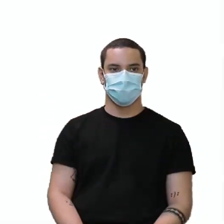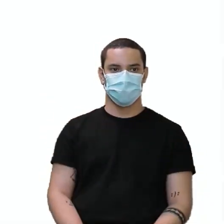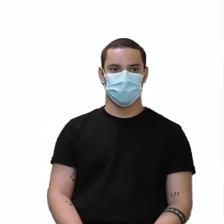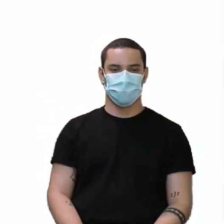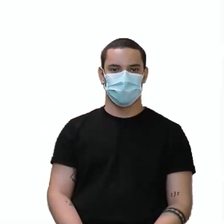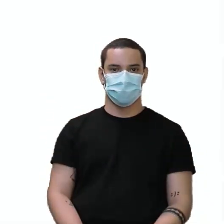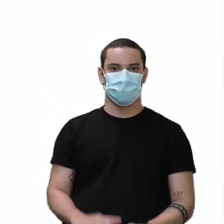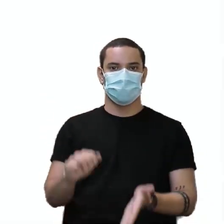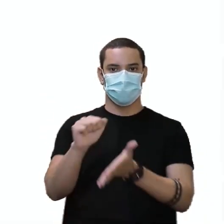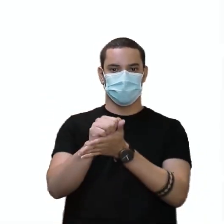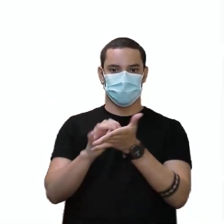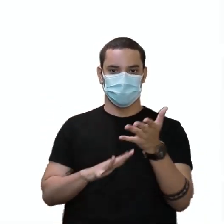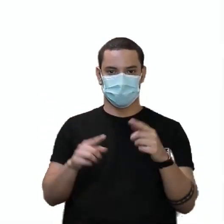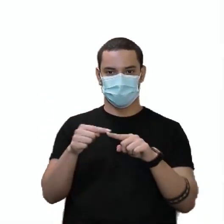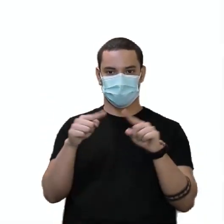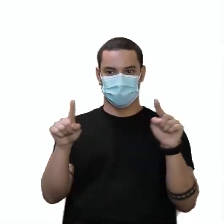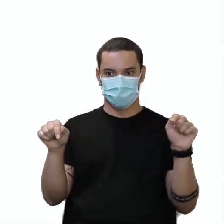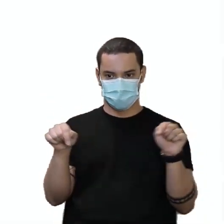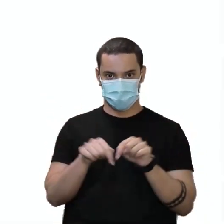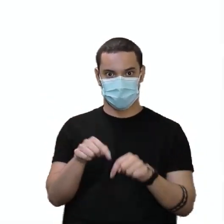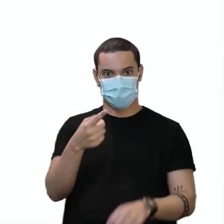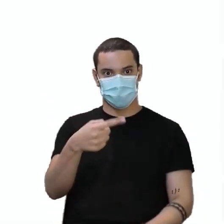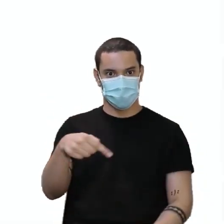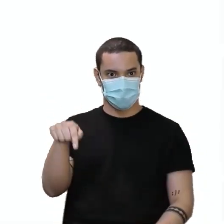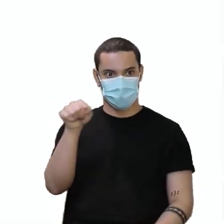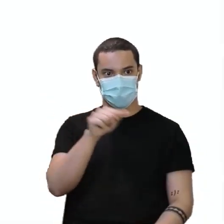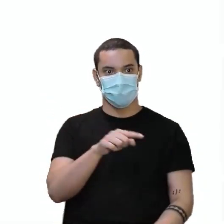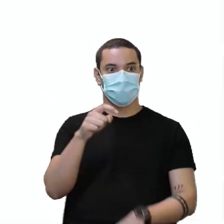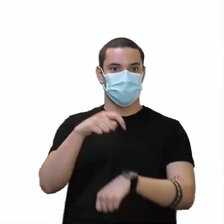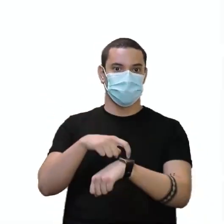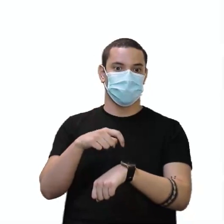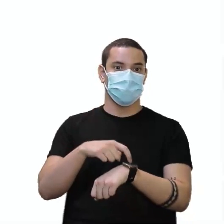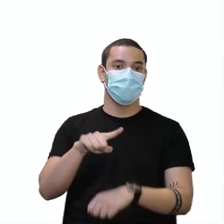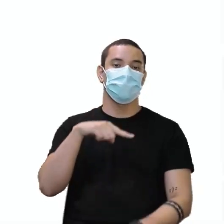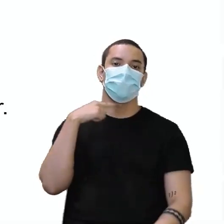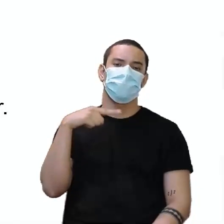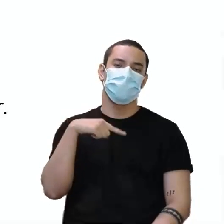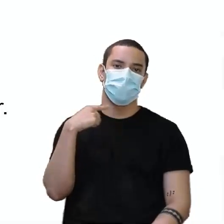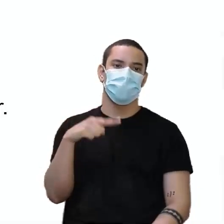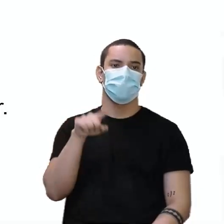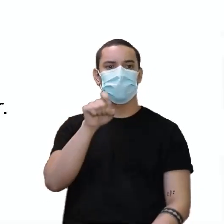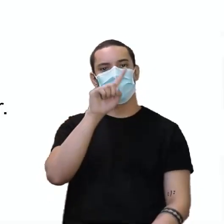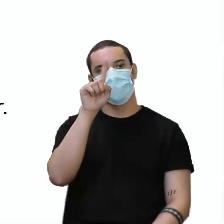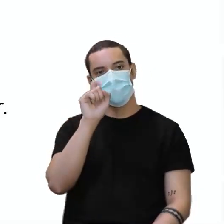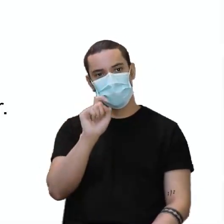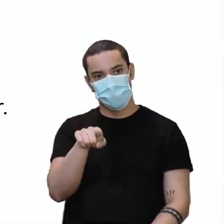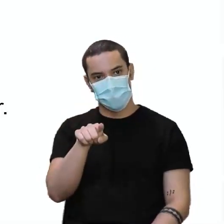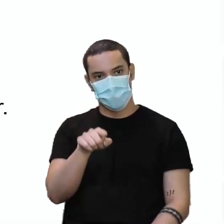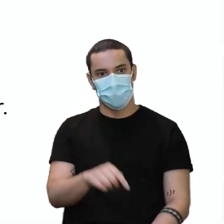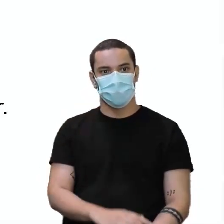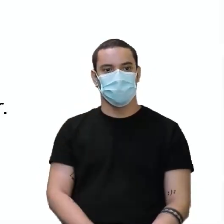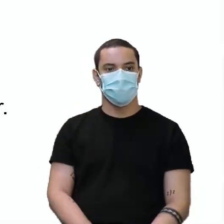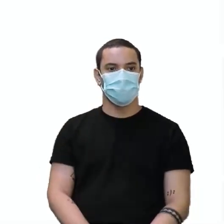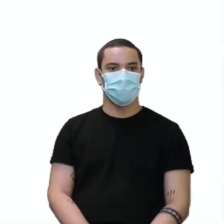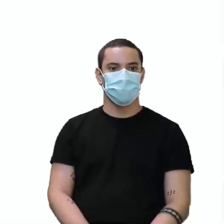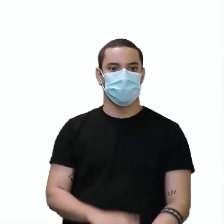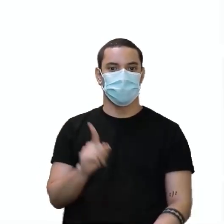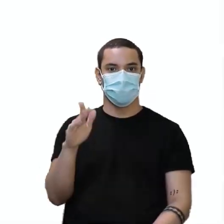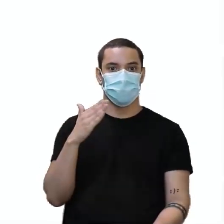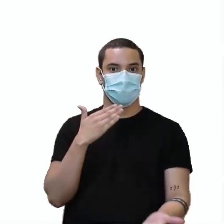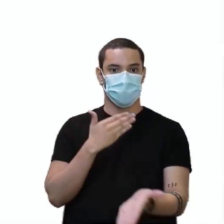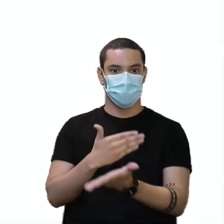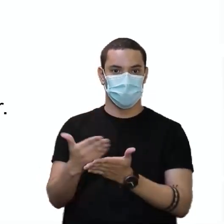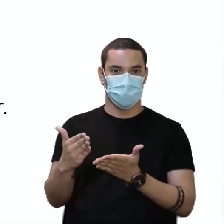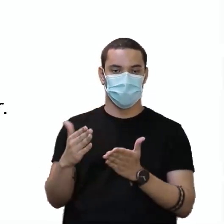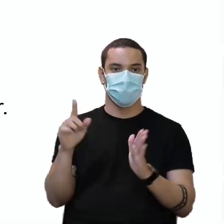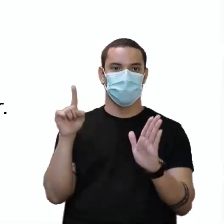Olha a atividade de sala para vocês, o momento de tirar nossas questions, nossas dúvidas. E aí a gente já vai começar com a